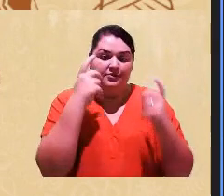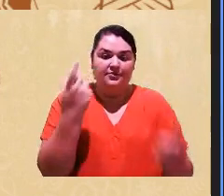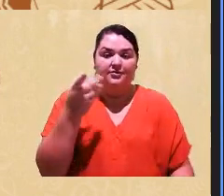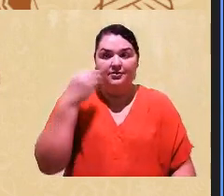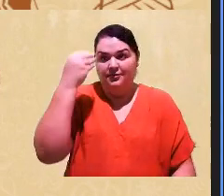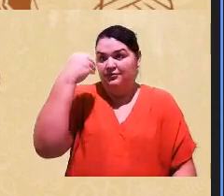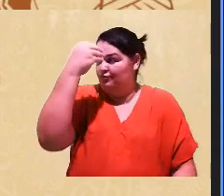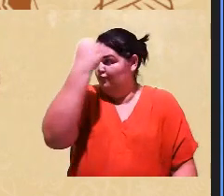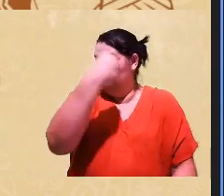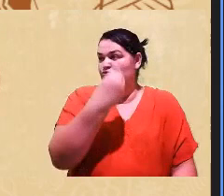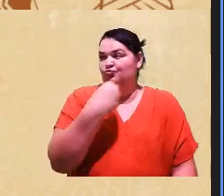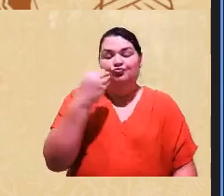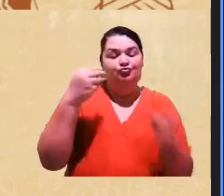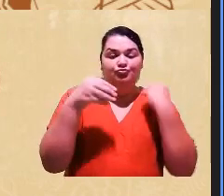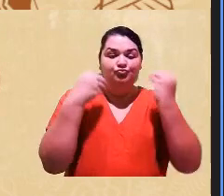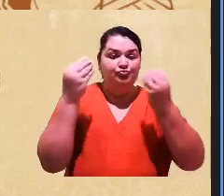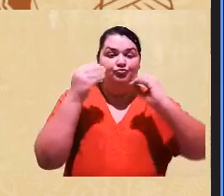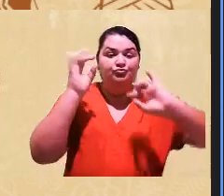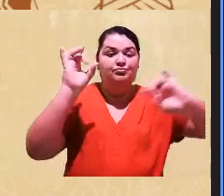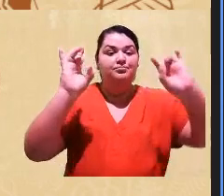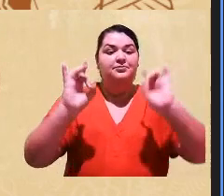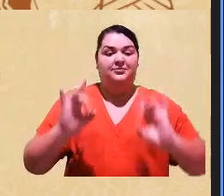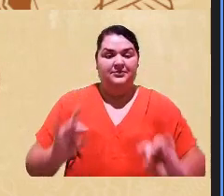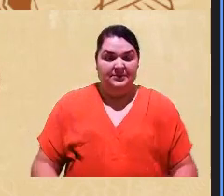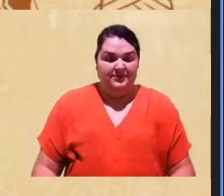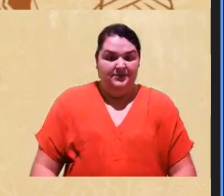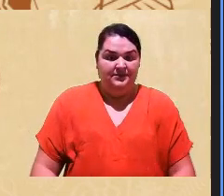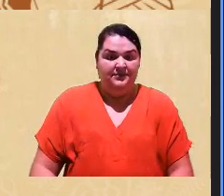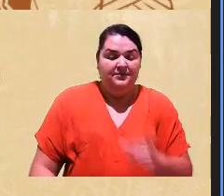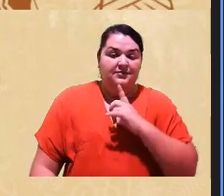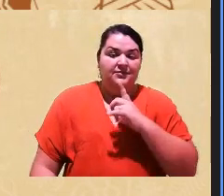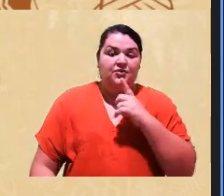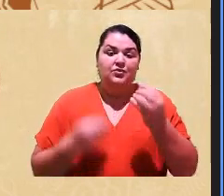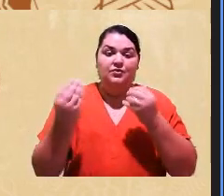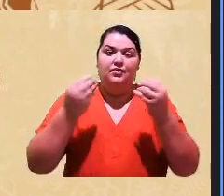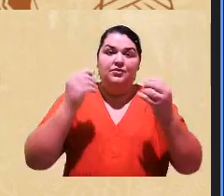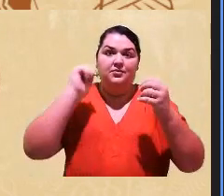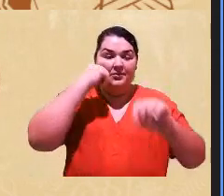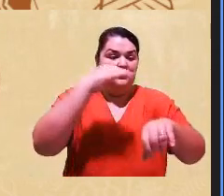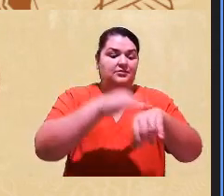específicas, tem tutoriais ensinando como ficar negro,